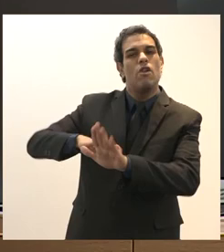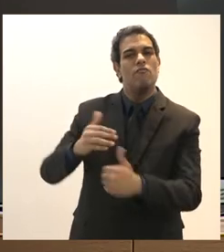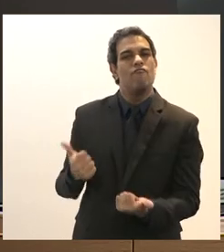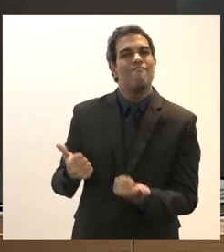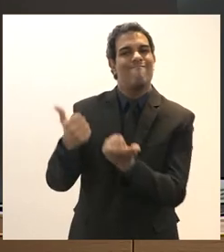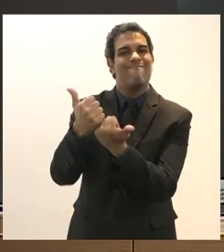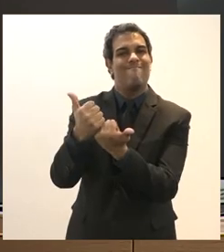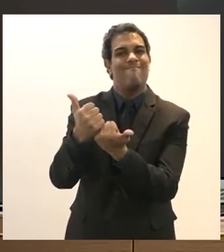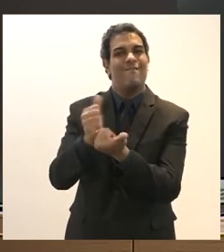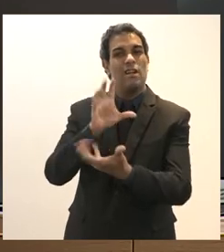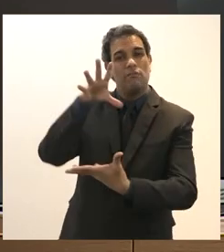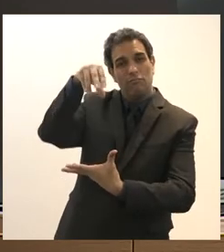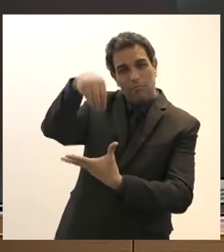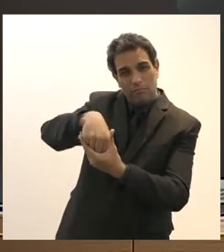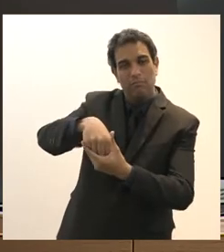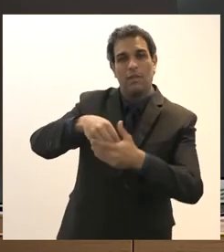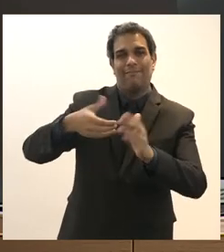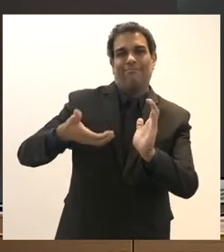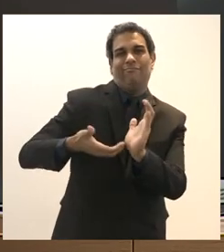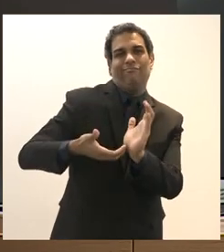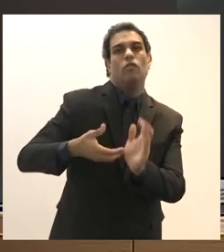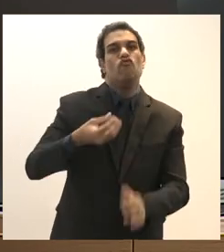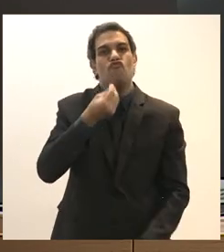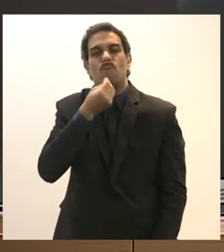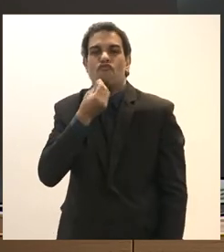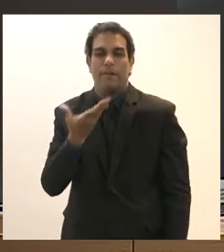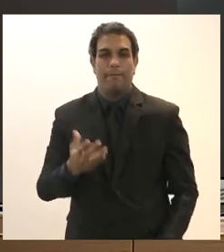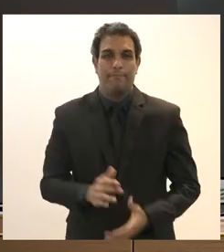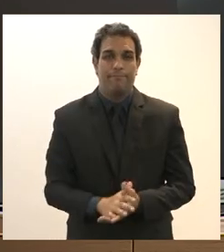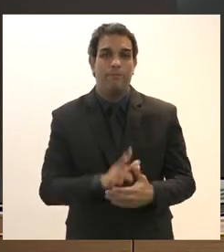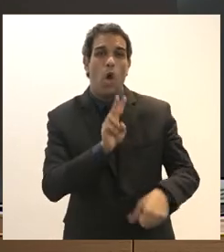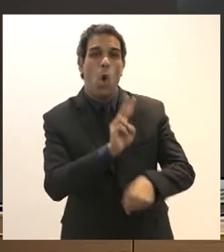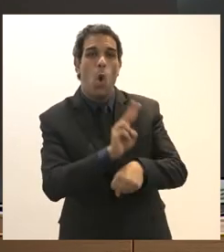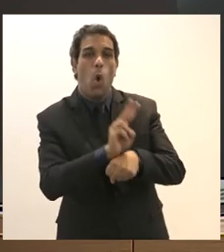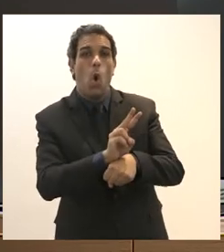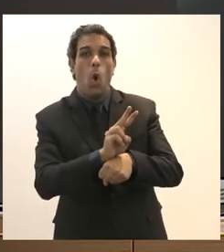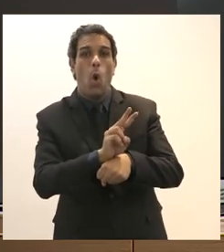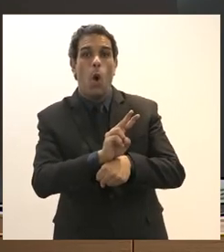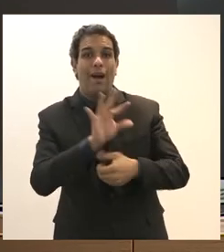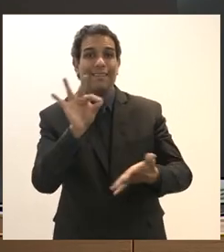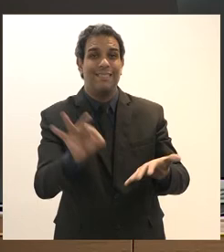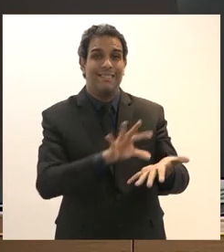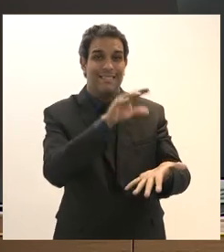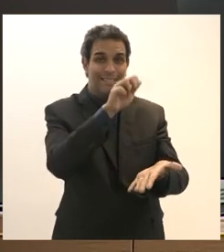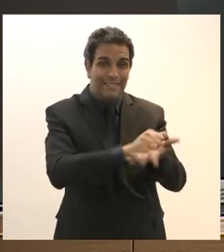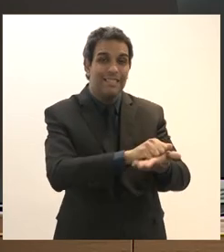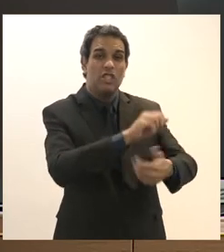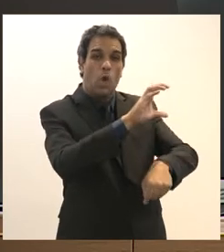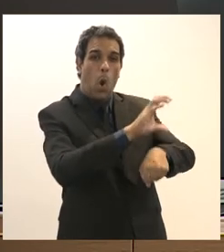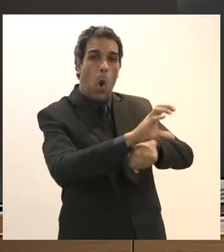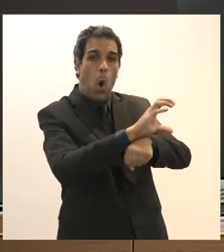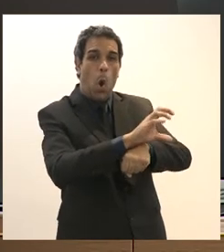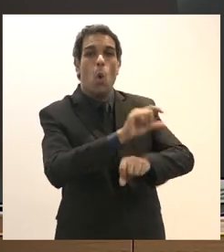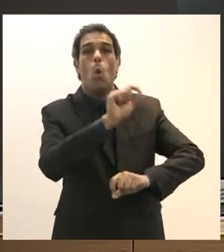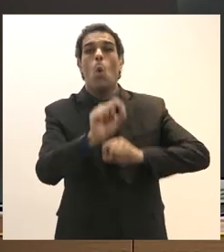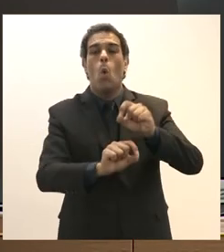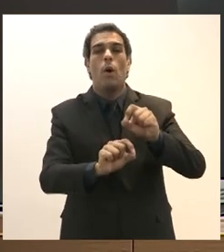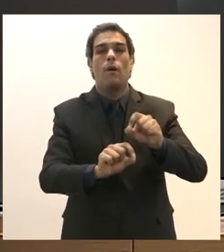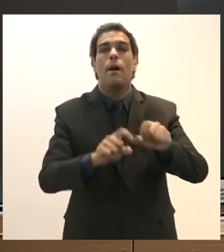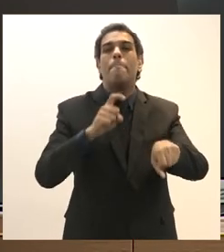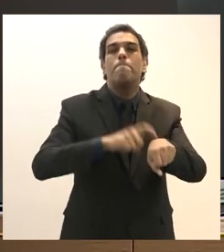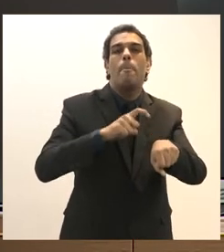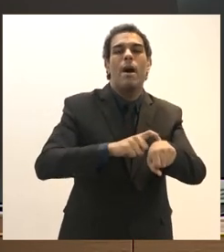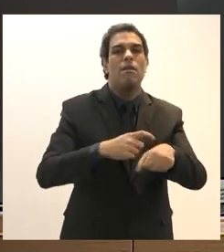nas casas legislativas por quê? porque a medida provisória inscrita na Constituição era para situações